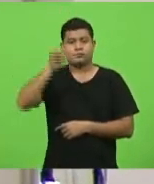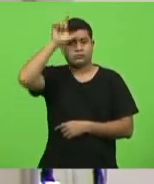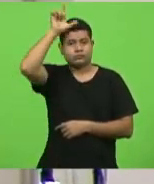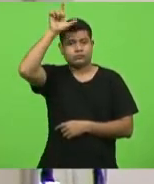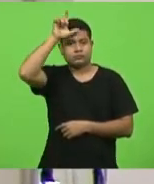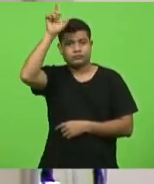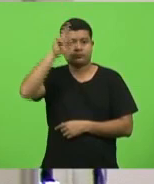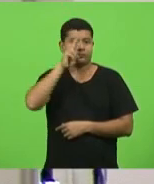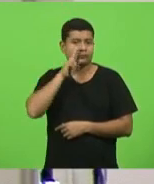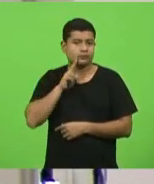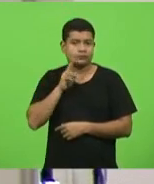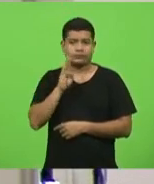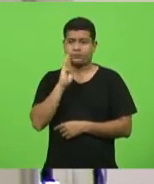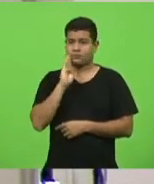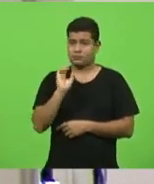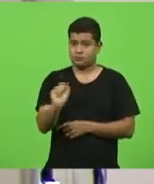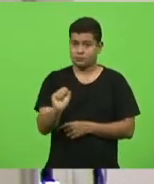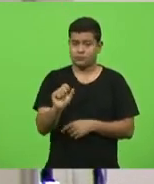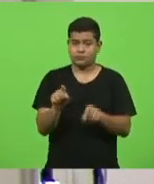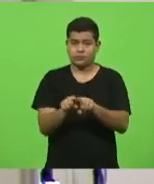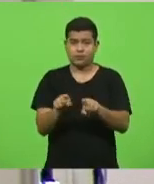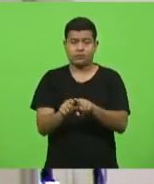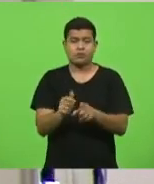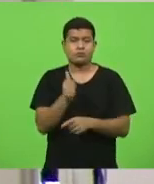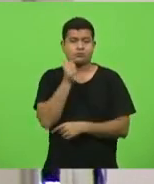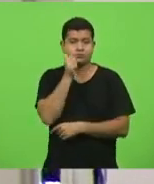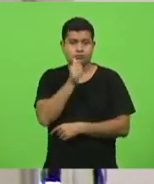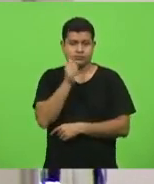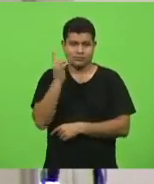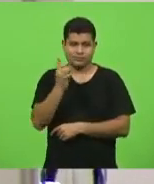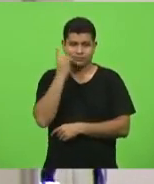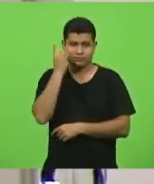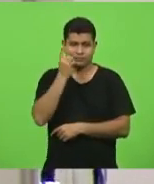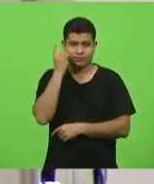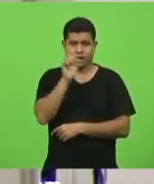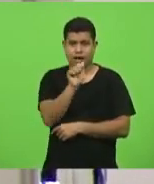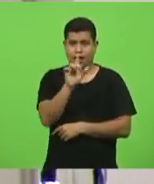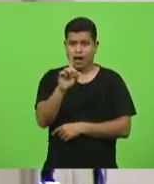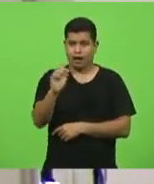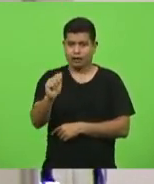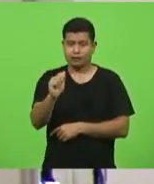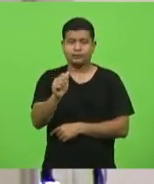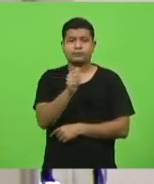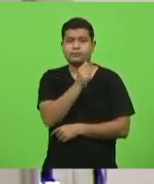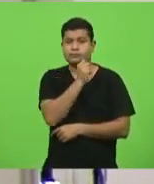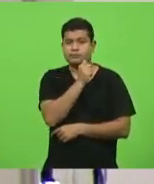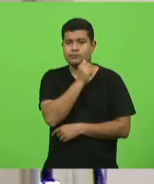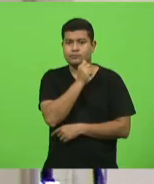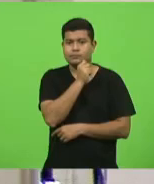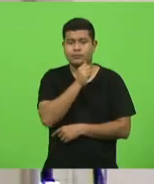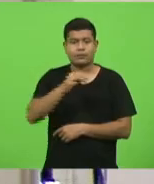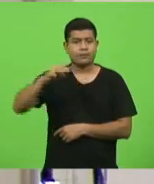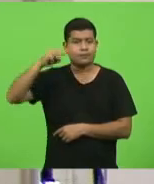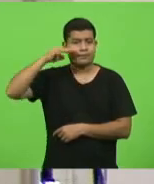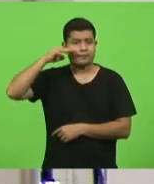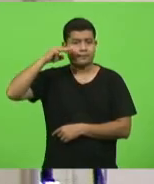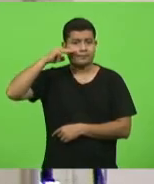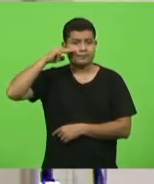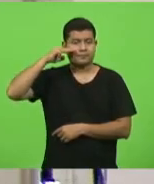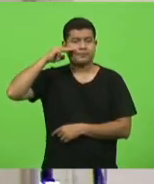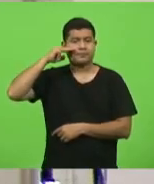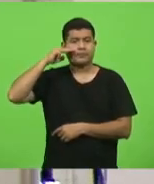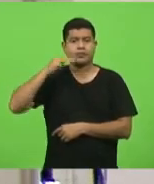Nats e Bruno Souza e pelas senhoras deputadas Ada de Luca, Ana Caroline Campagnolo e Marlene Fengler, foi